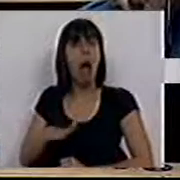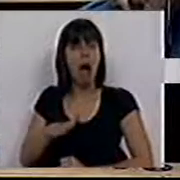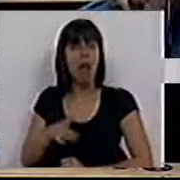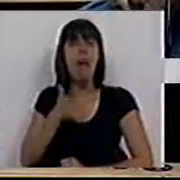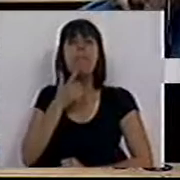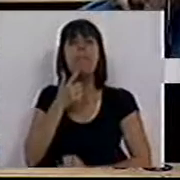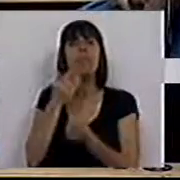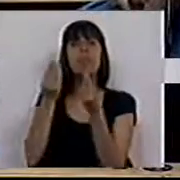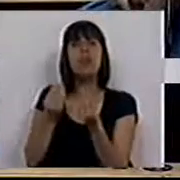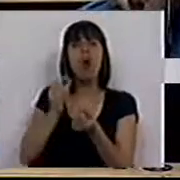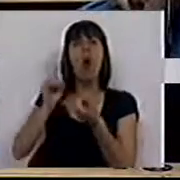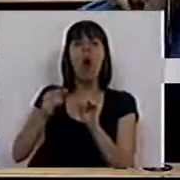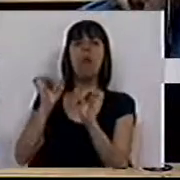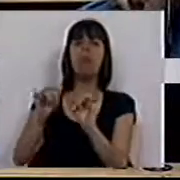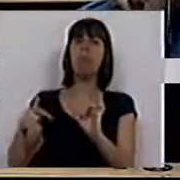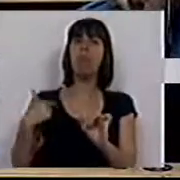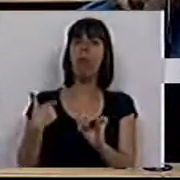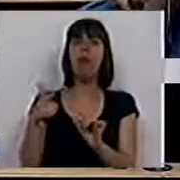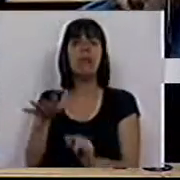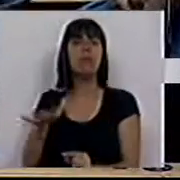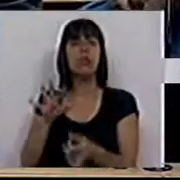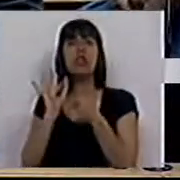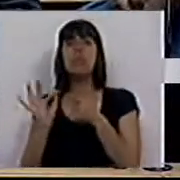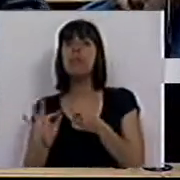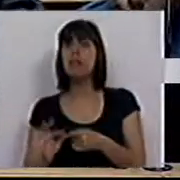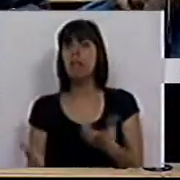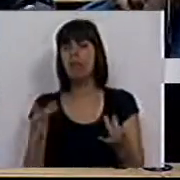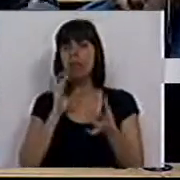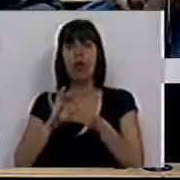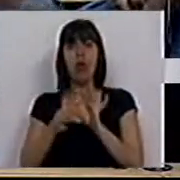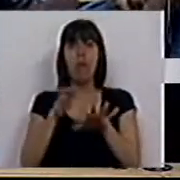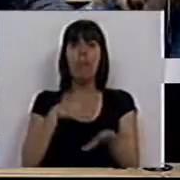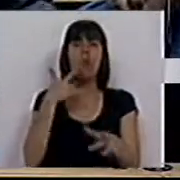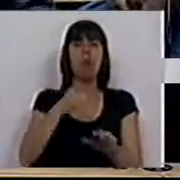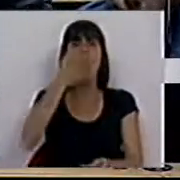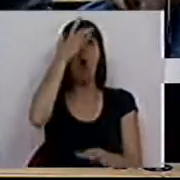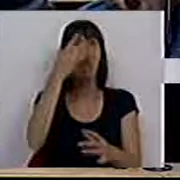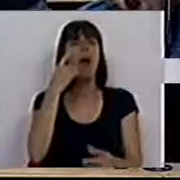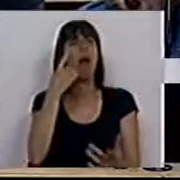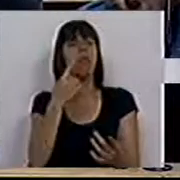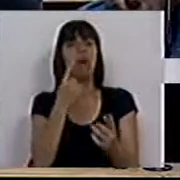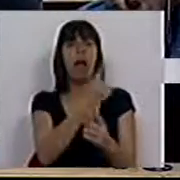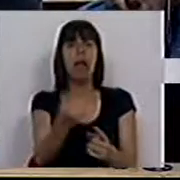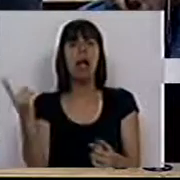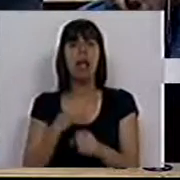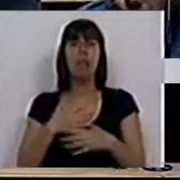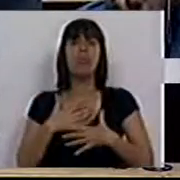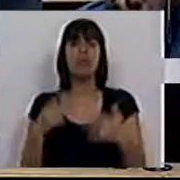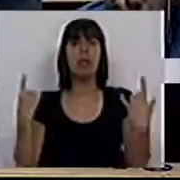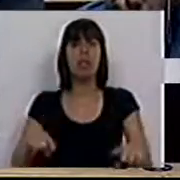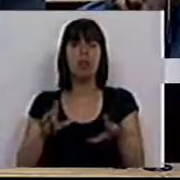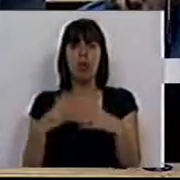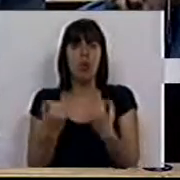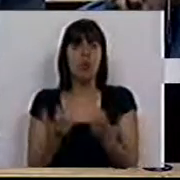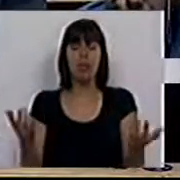área, para perceber também quais são as suas situações específicas, como é lógico que o Parlamento não pode ter uma opinião muito particular sobre cada profissão existente na